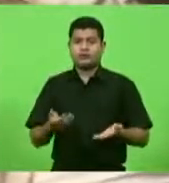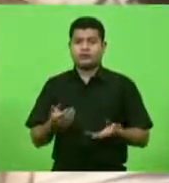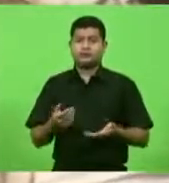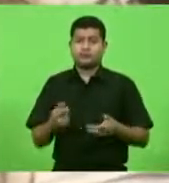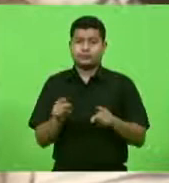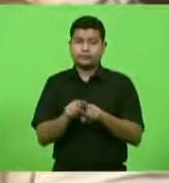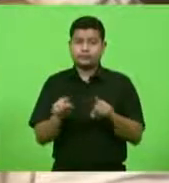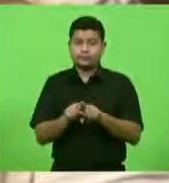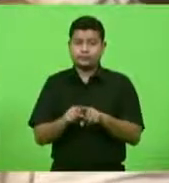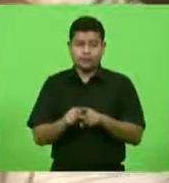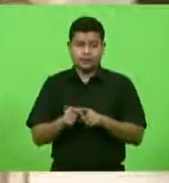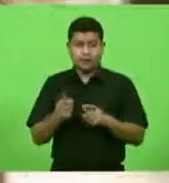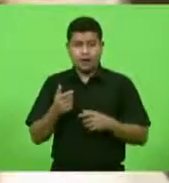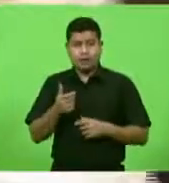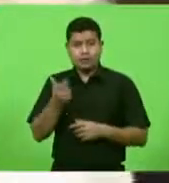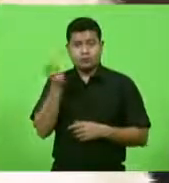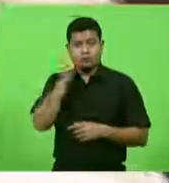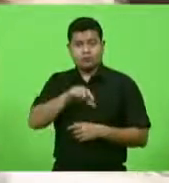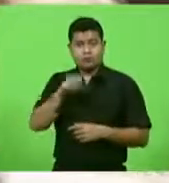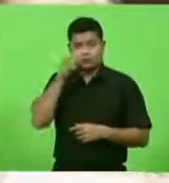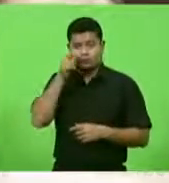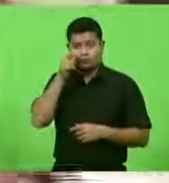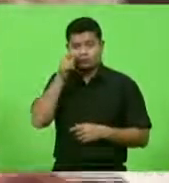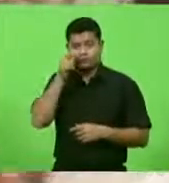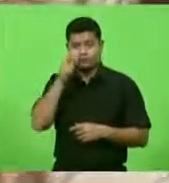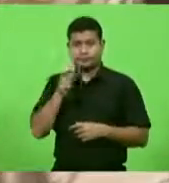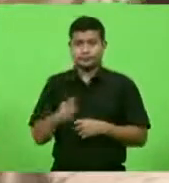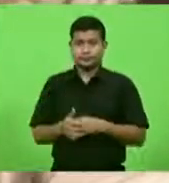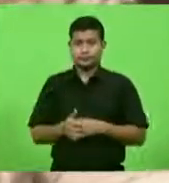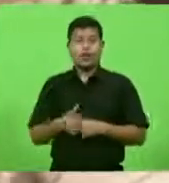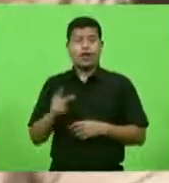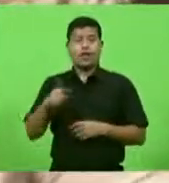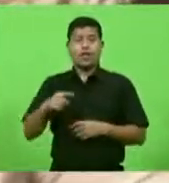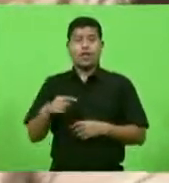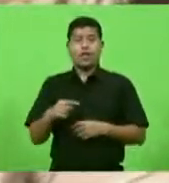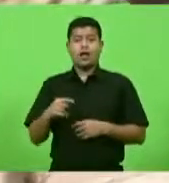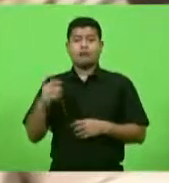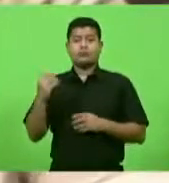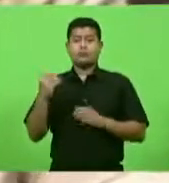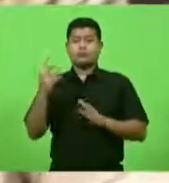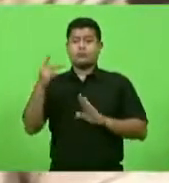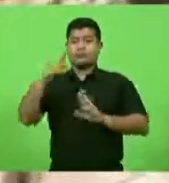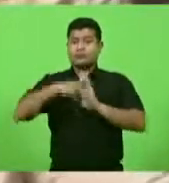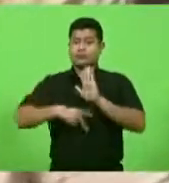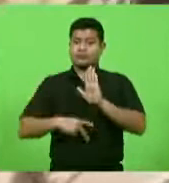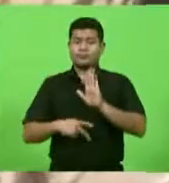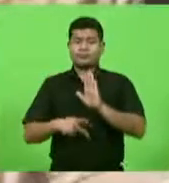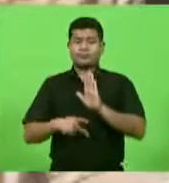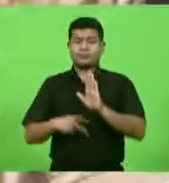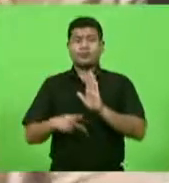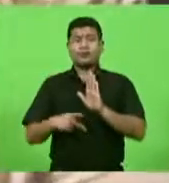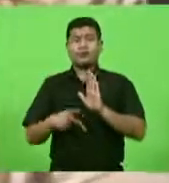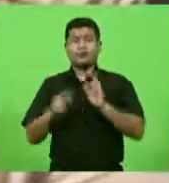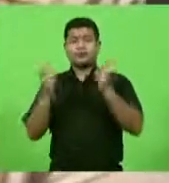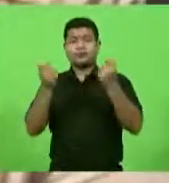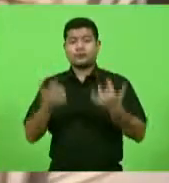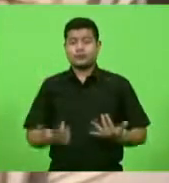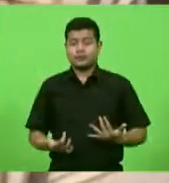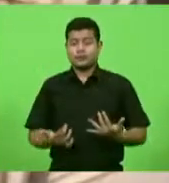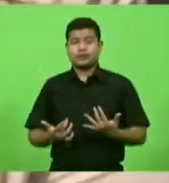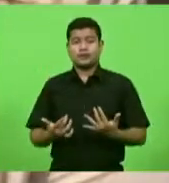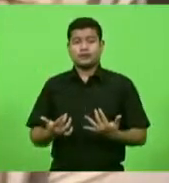alegria de acompanhar é um programa que trata exatamente de uma política